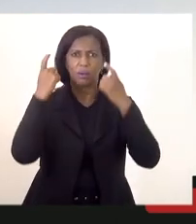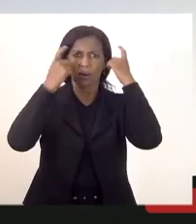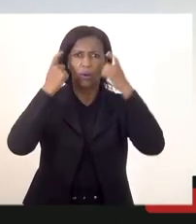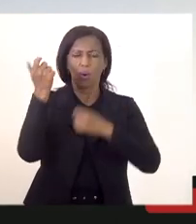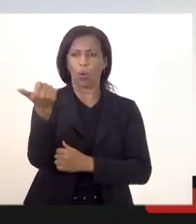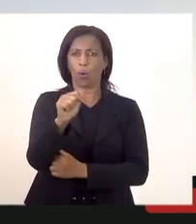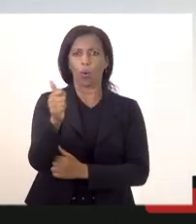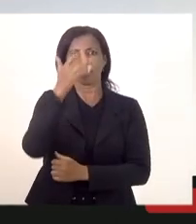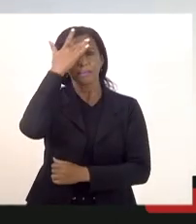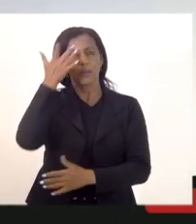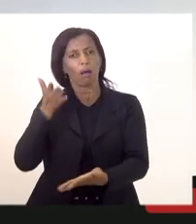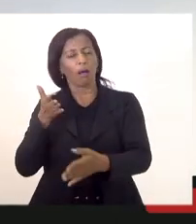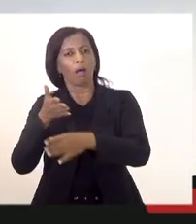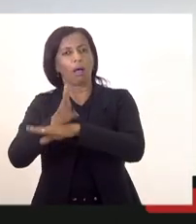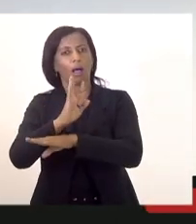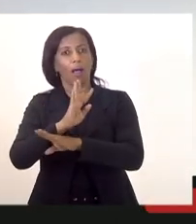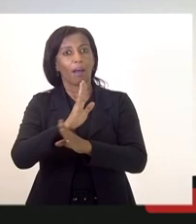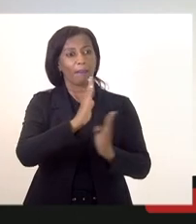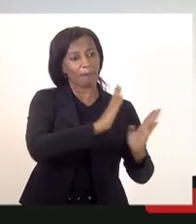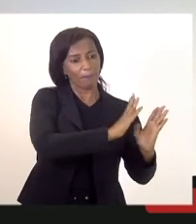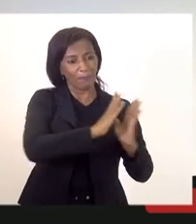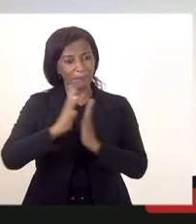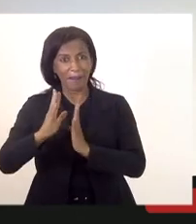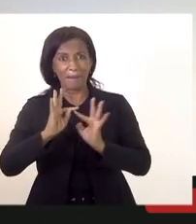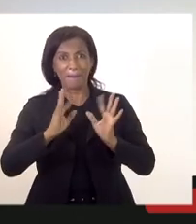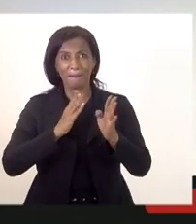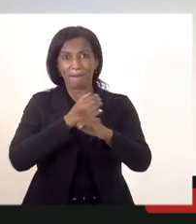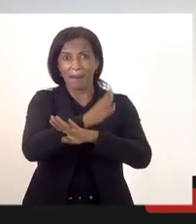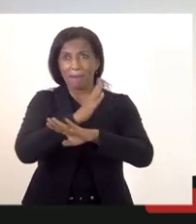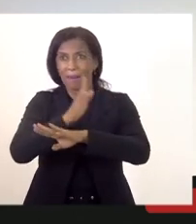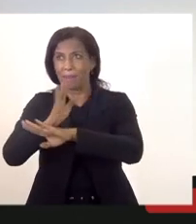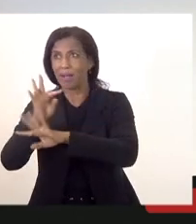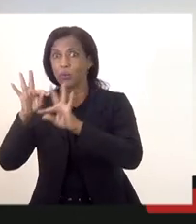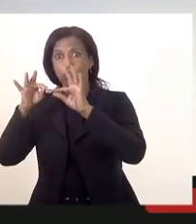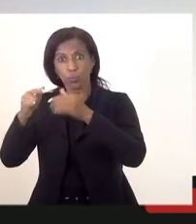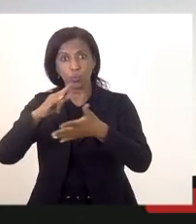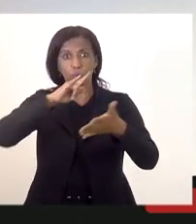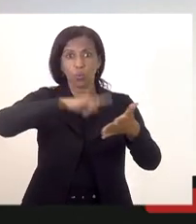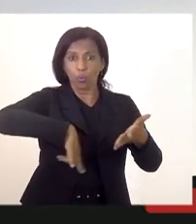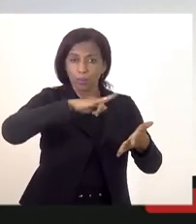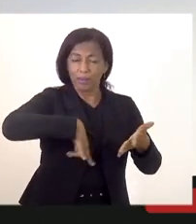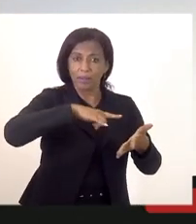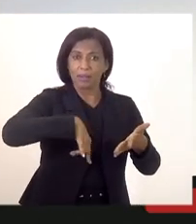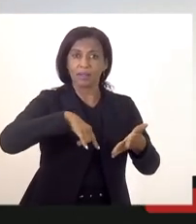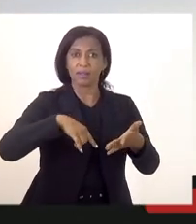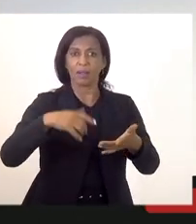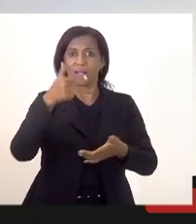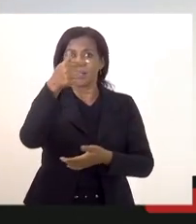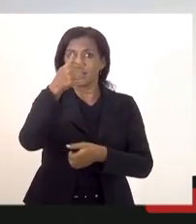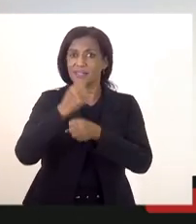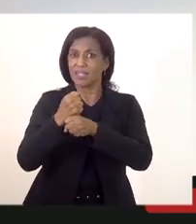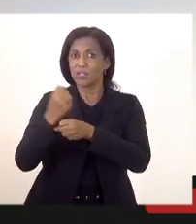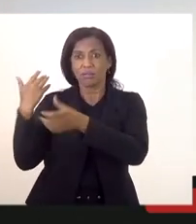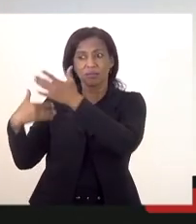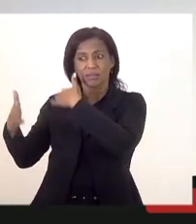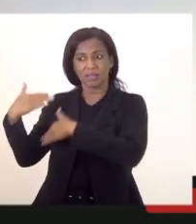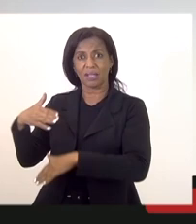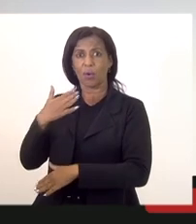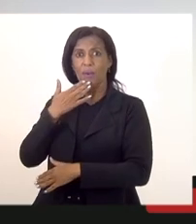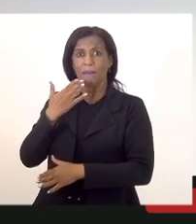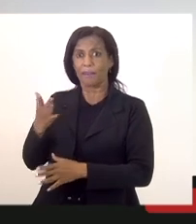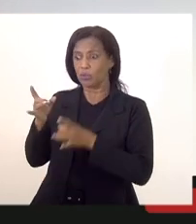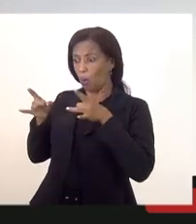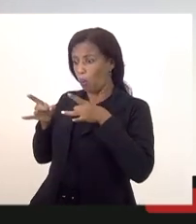candidatos aprovados em todas as etapas inclusive documental que um dia lá há 7 anos atrás pediu demissão dos seus